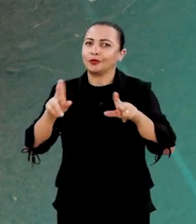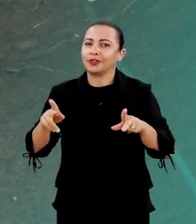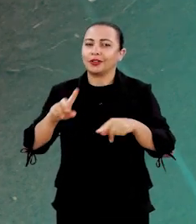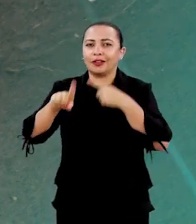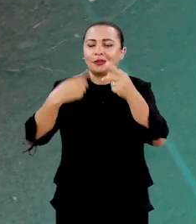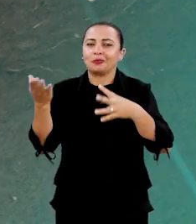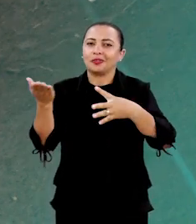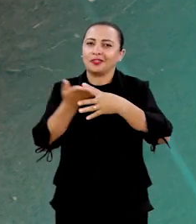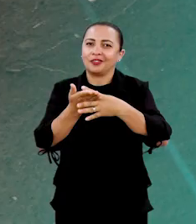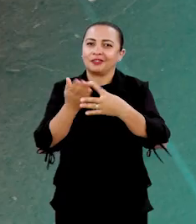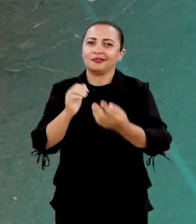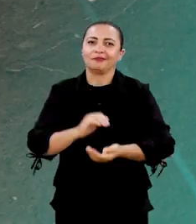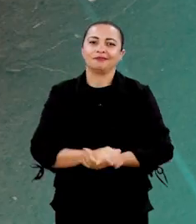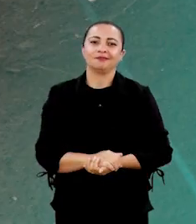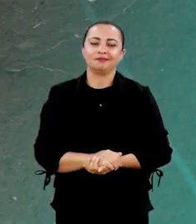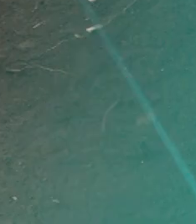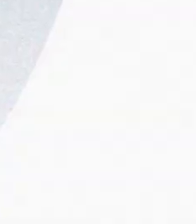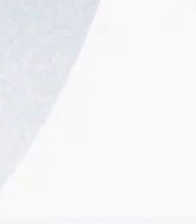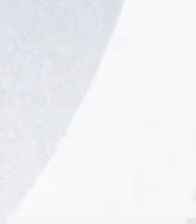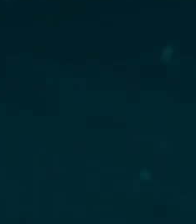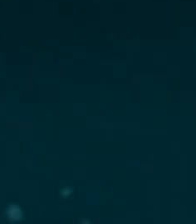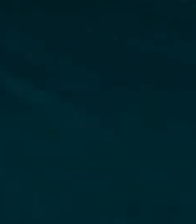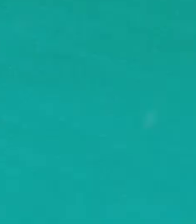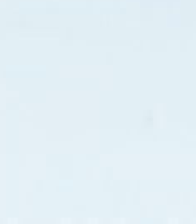diferente. É depois do intervalo.